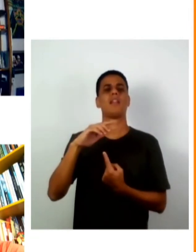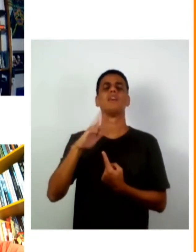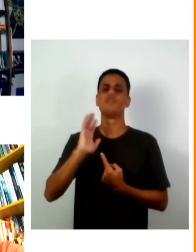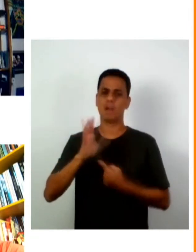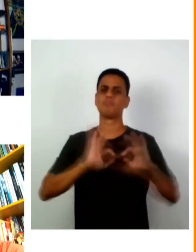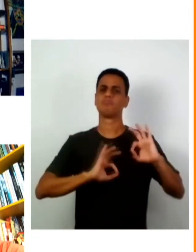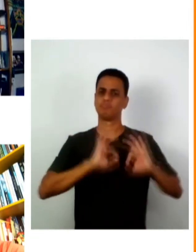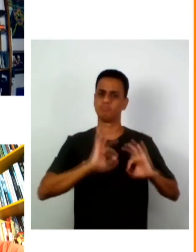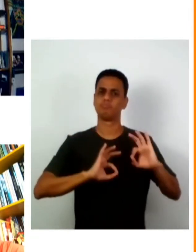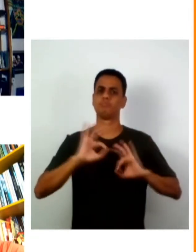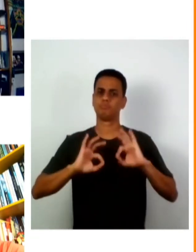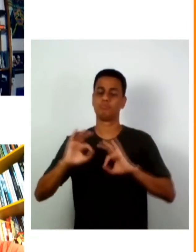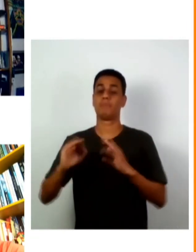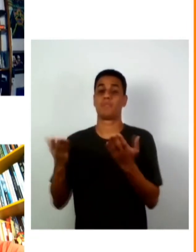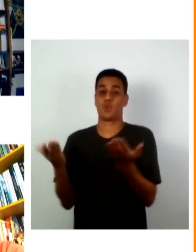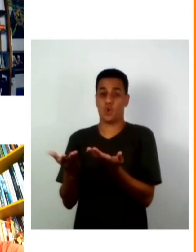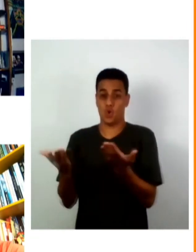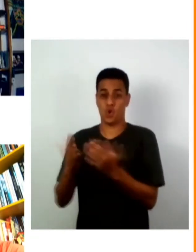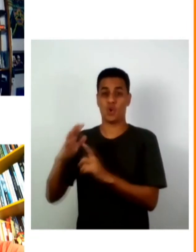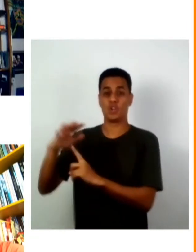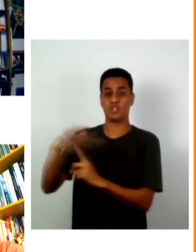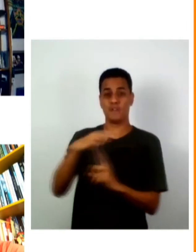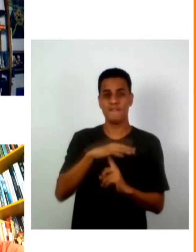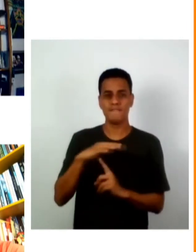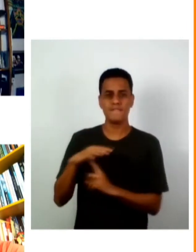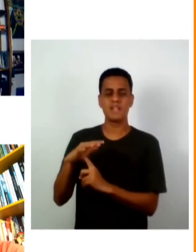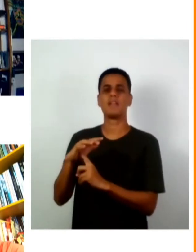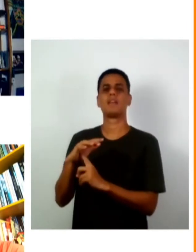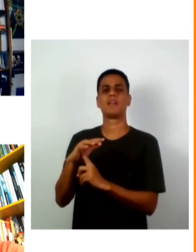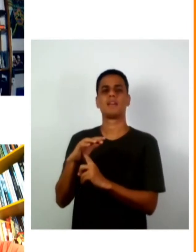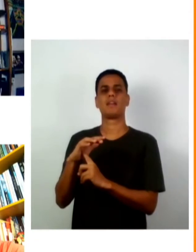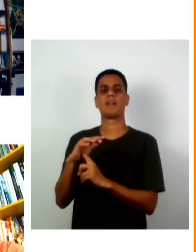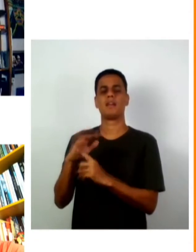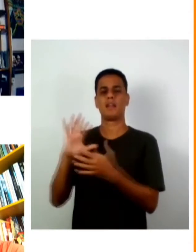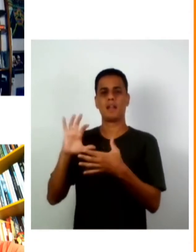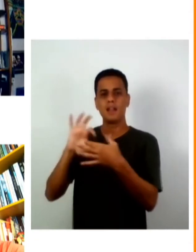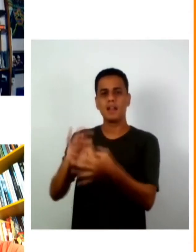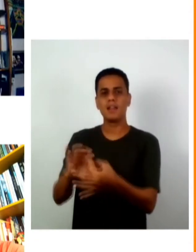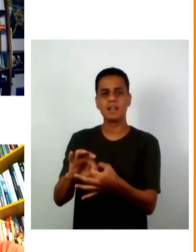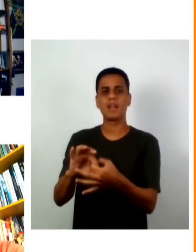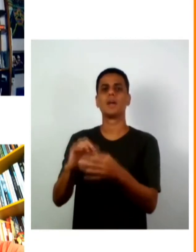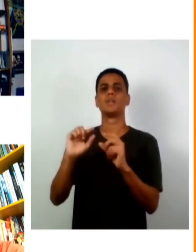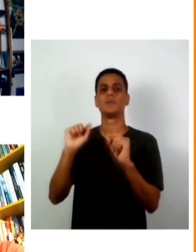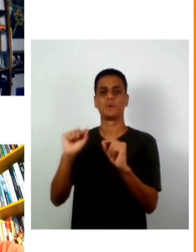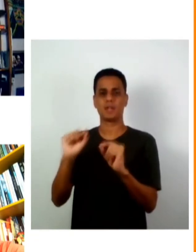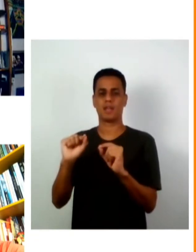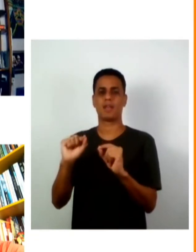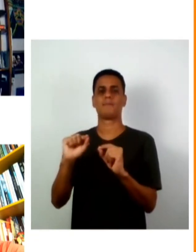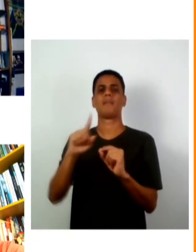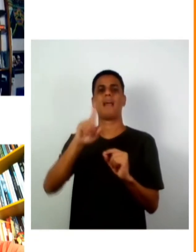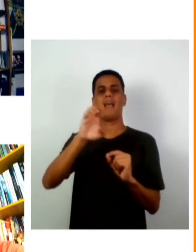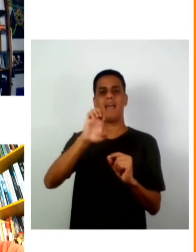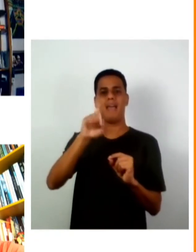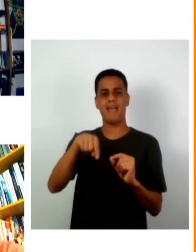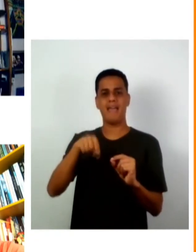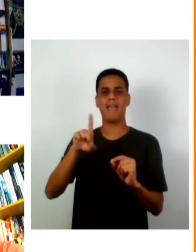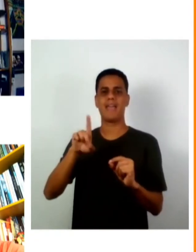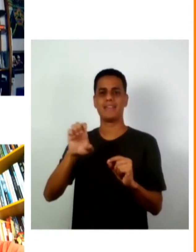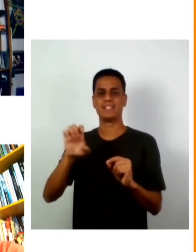ela faz parte de uma coalizão que chama É de Todos que é a junção de seis organizações